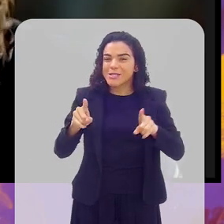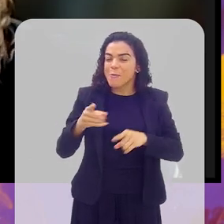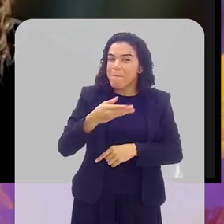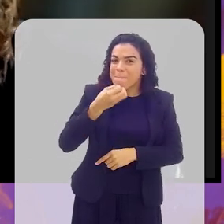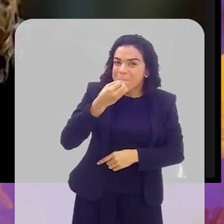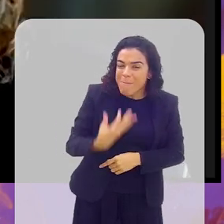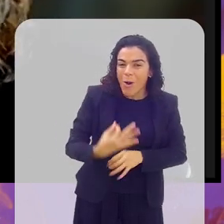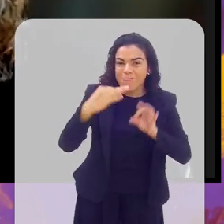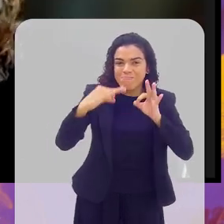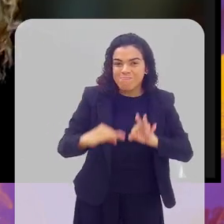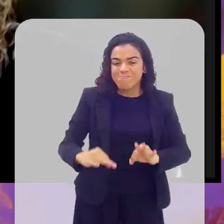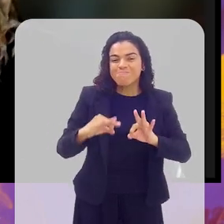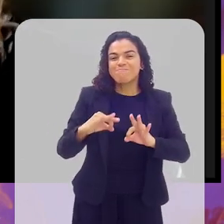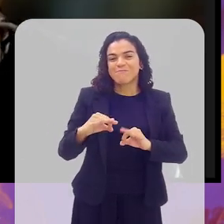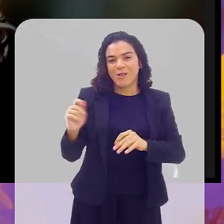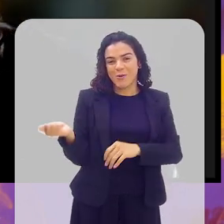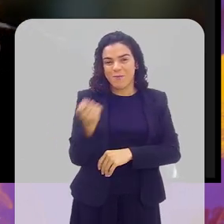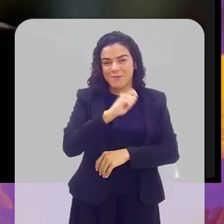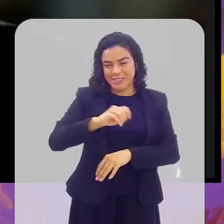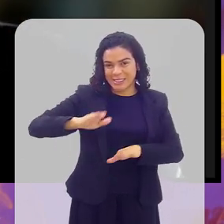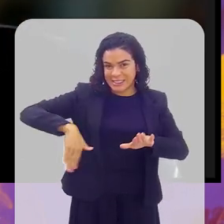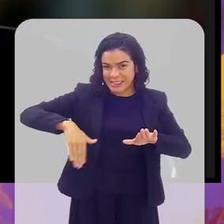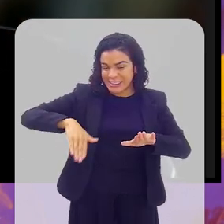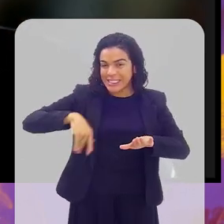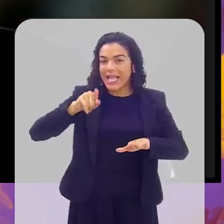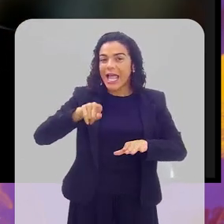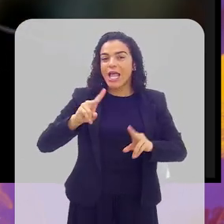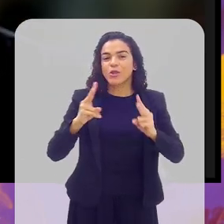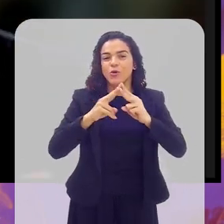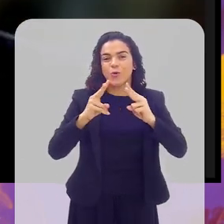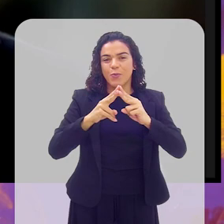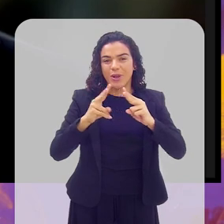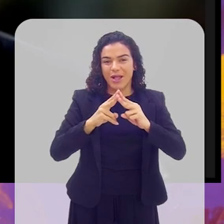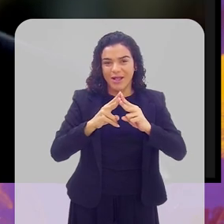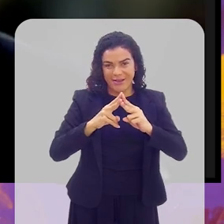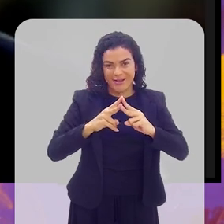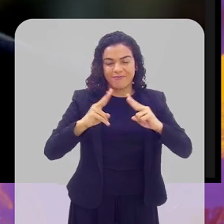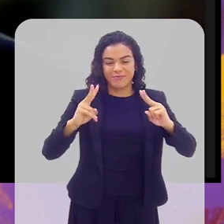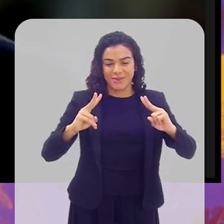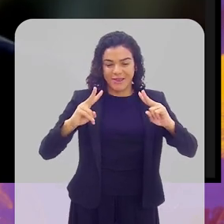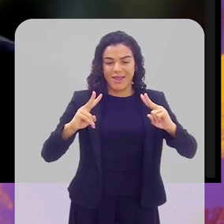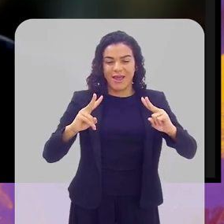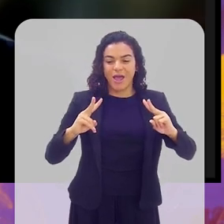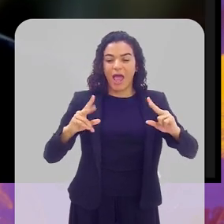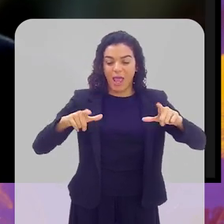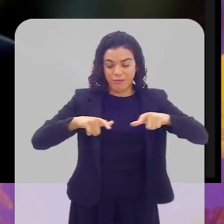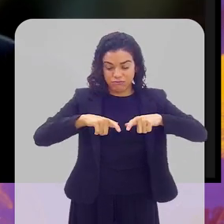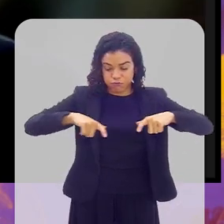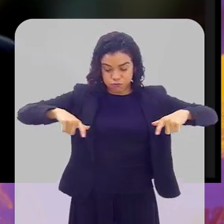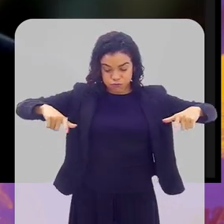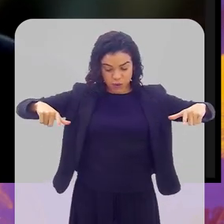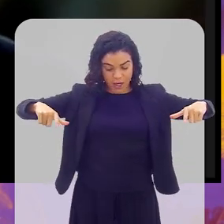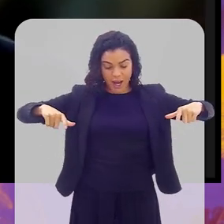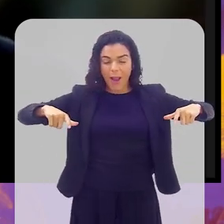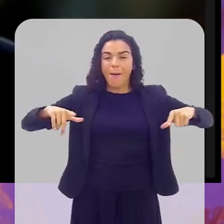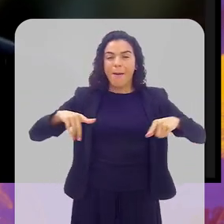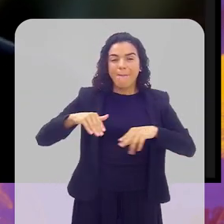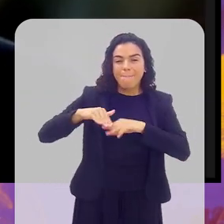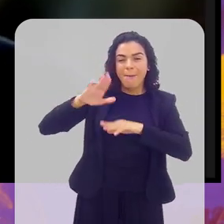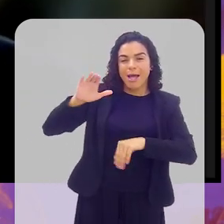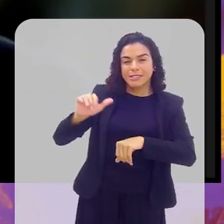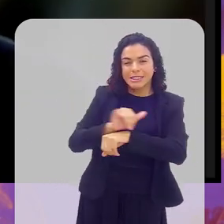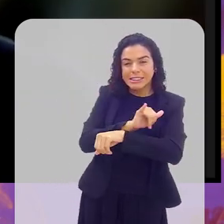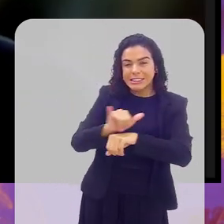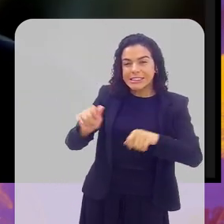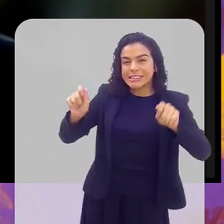magia do Beach Tênis, assim, a gente acredita que esteja na dupla, né? Essa troca de bolas, a quadra é maior, então ela possibilita mais estratégias,